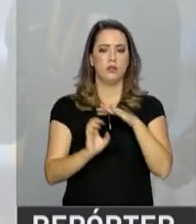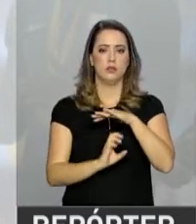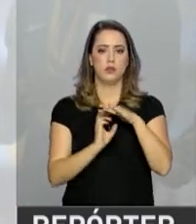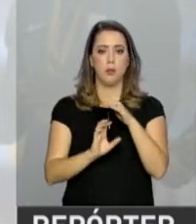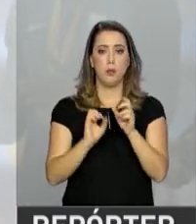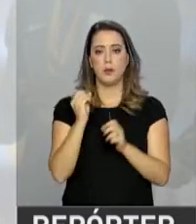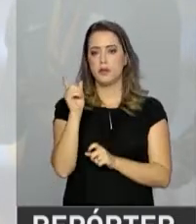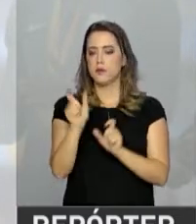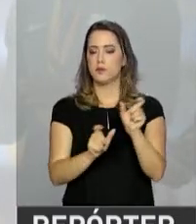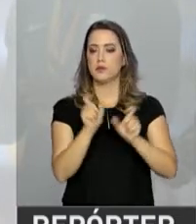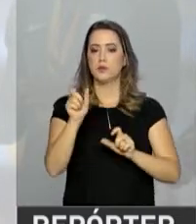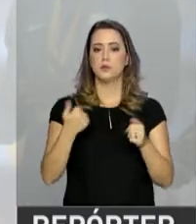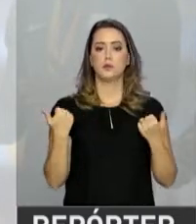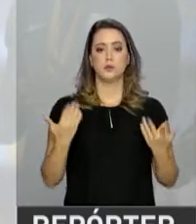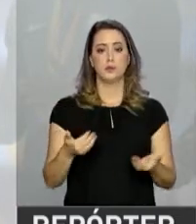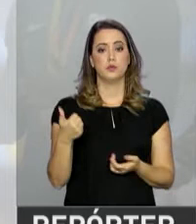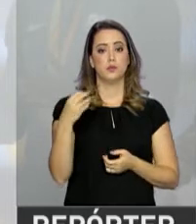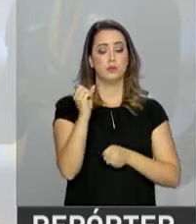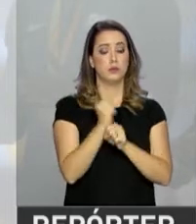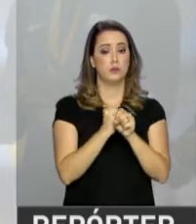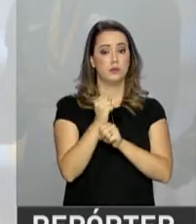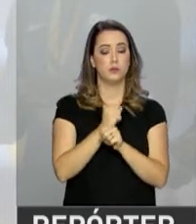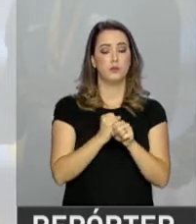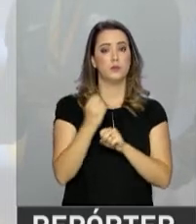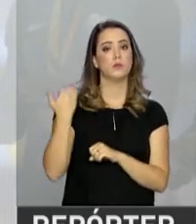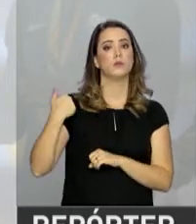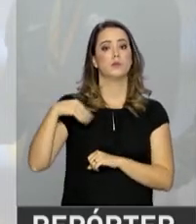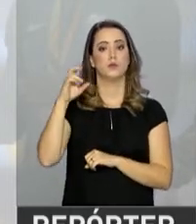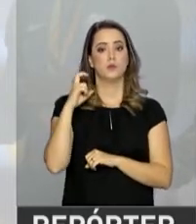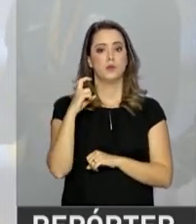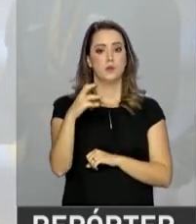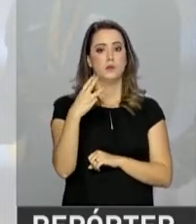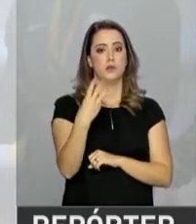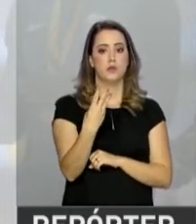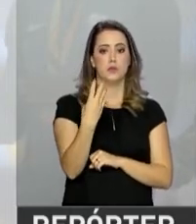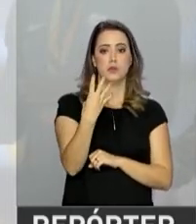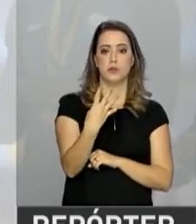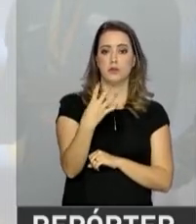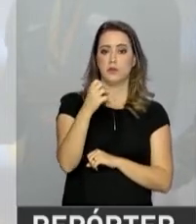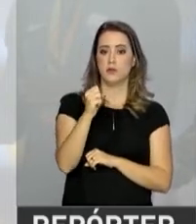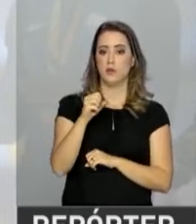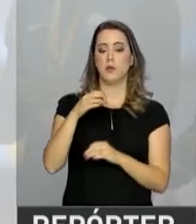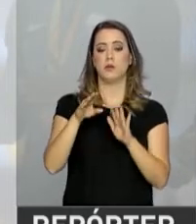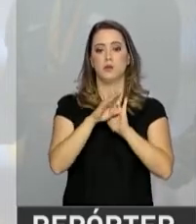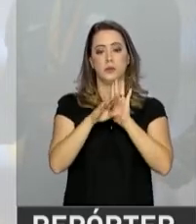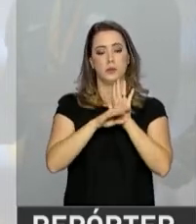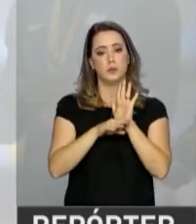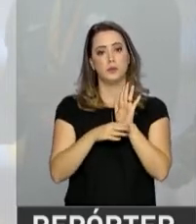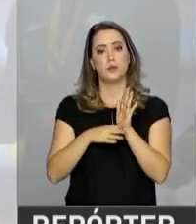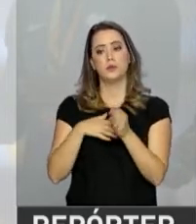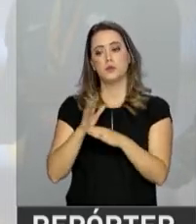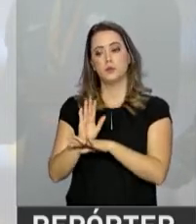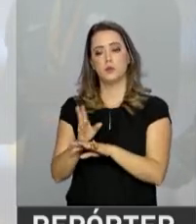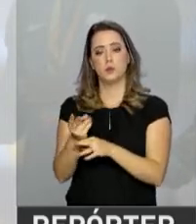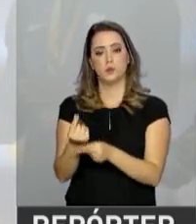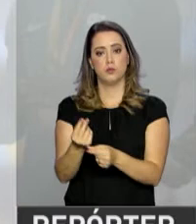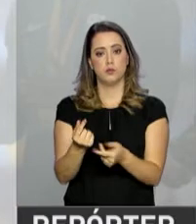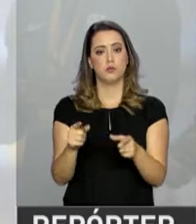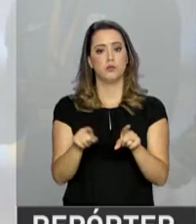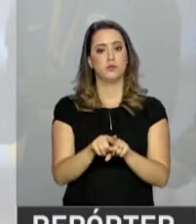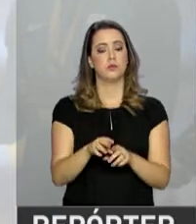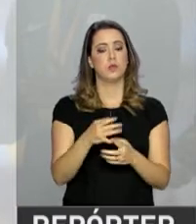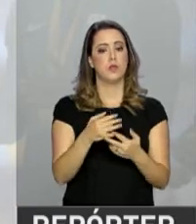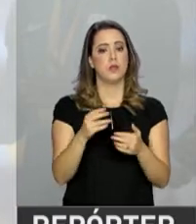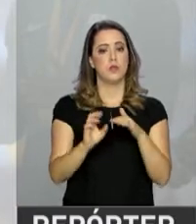jurídicas. Nesses dez anos, mais de 5.300 projetos foram contemplados pela lei. As